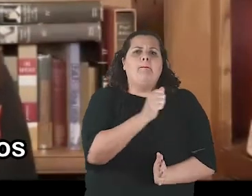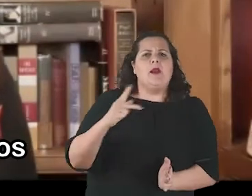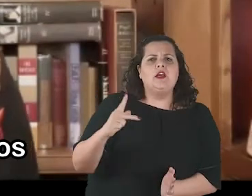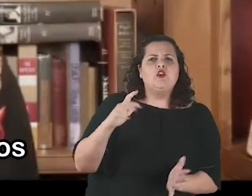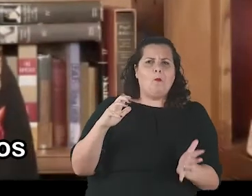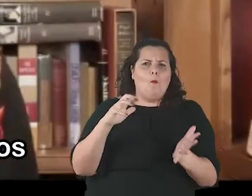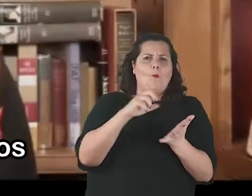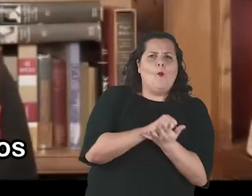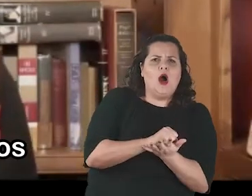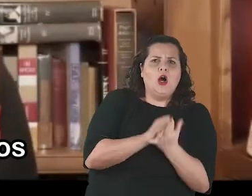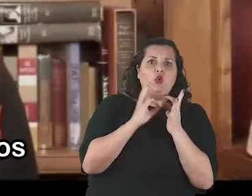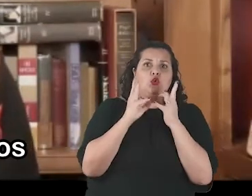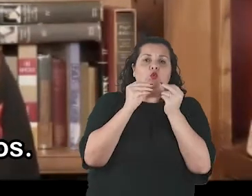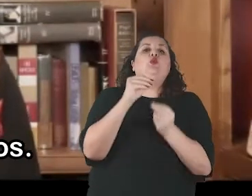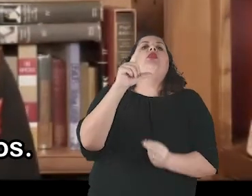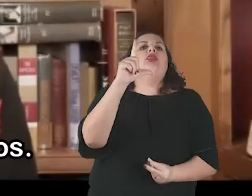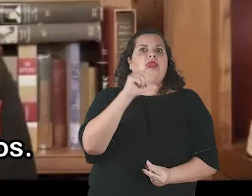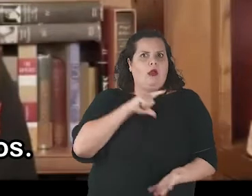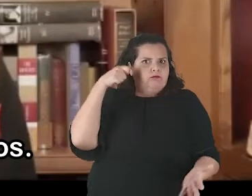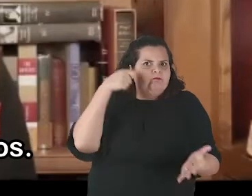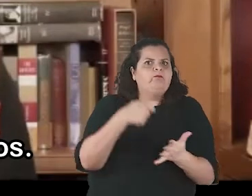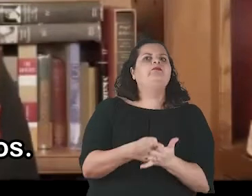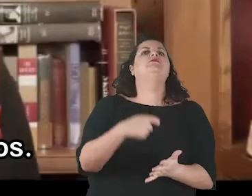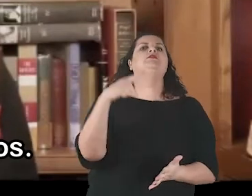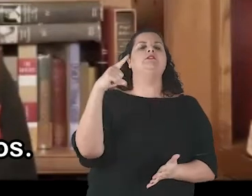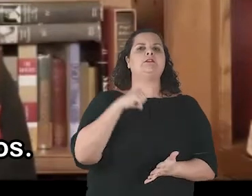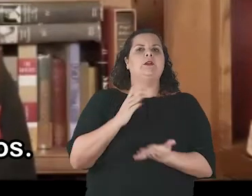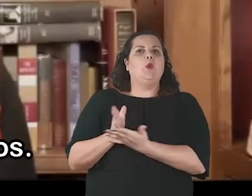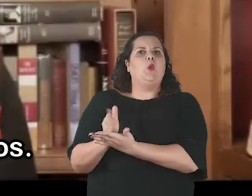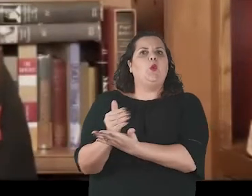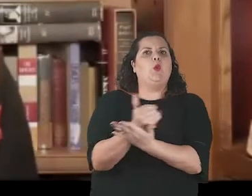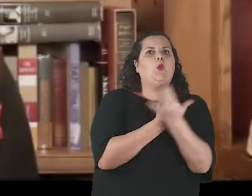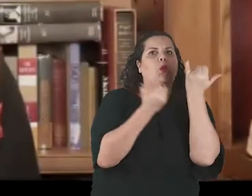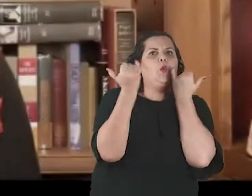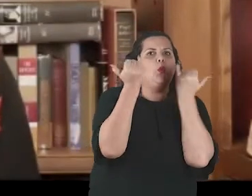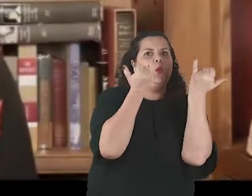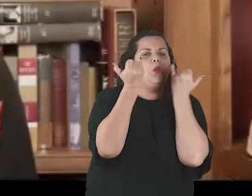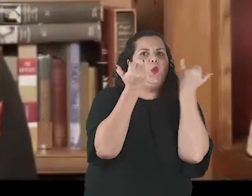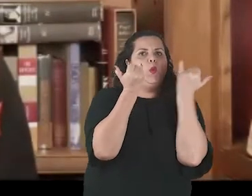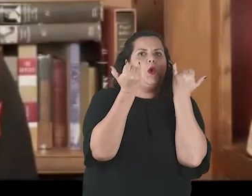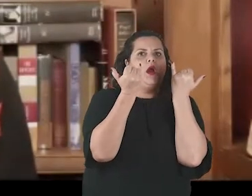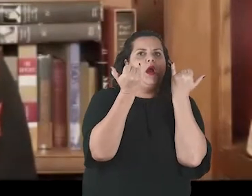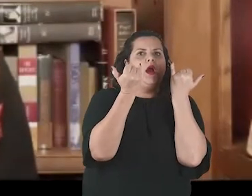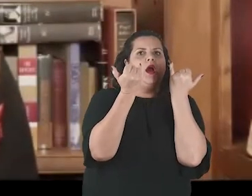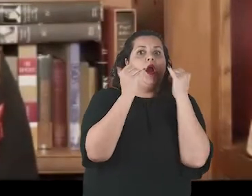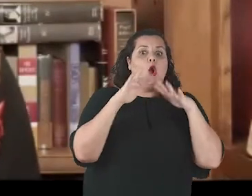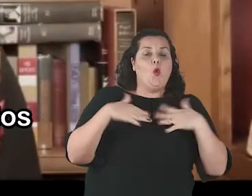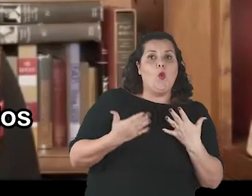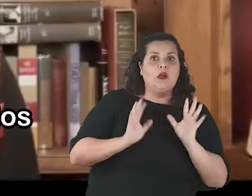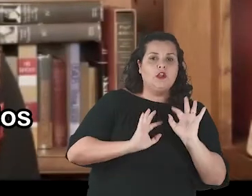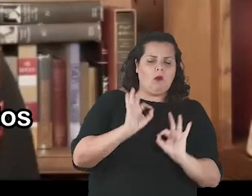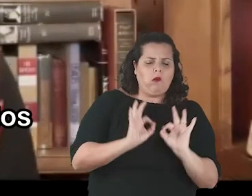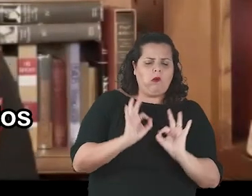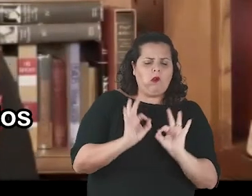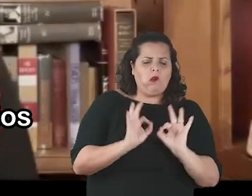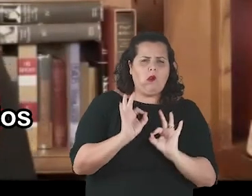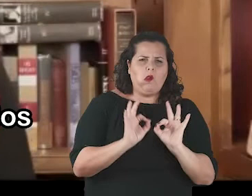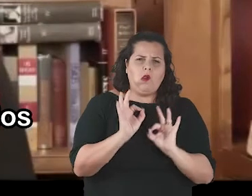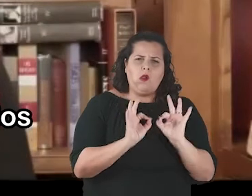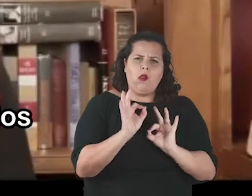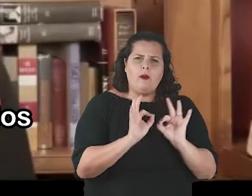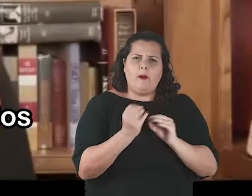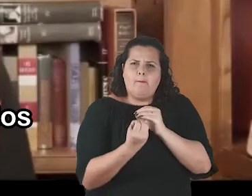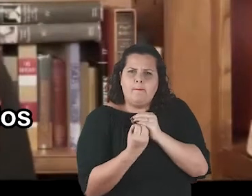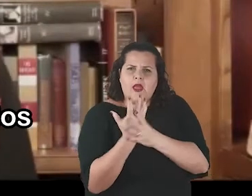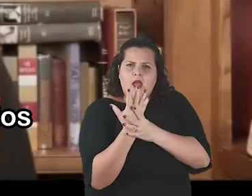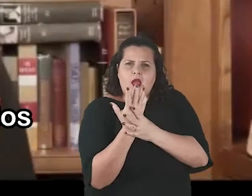todos os softwares e aplicativos é, atualmente, a coleta de dados. O design dos softwares